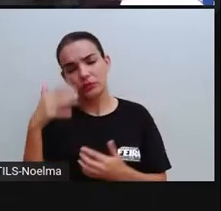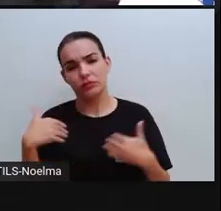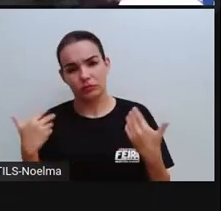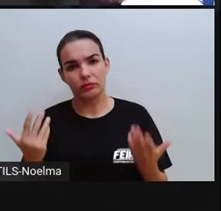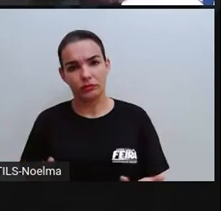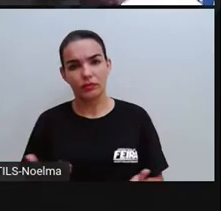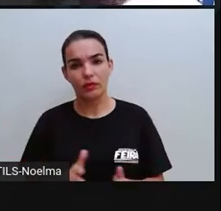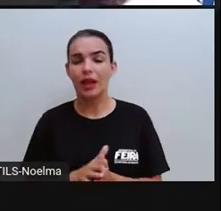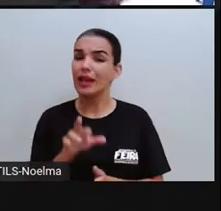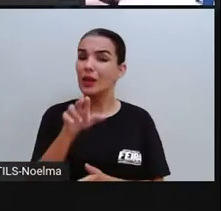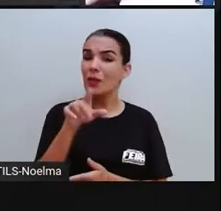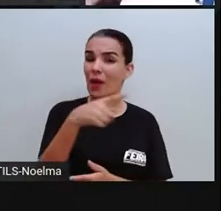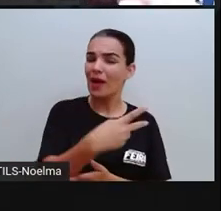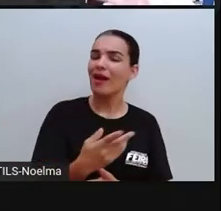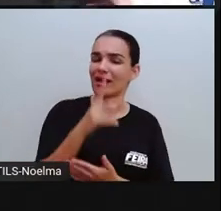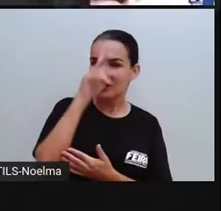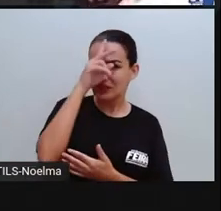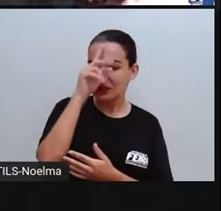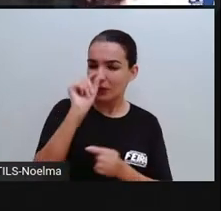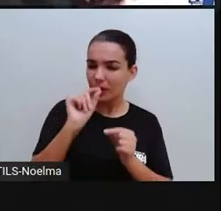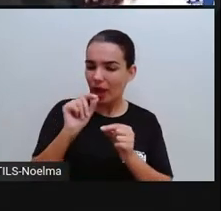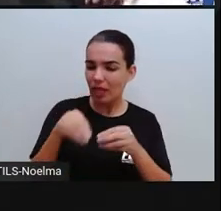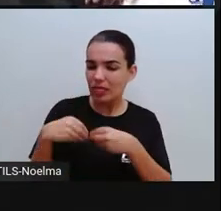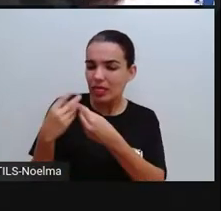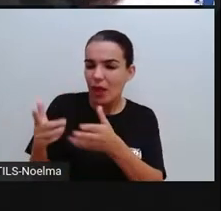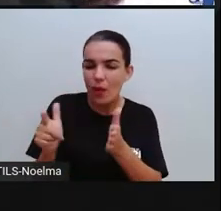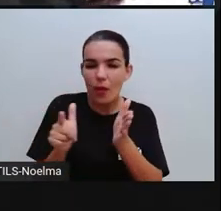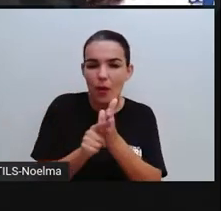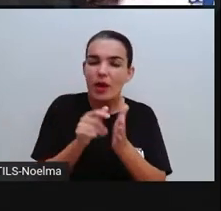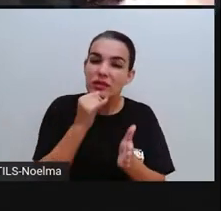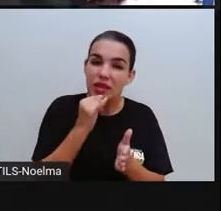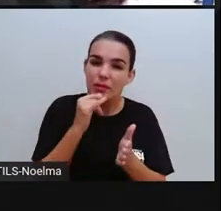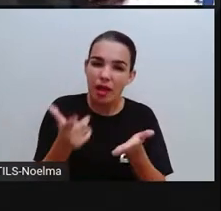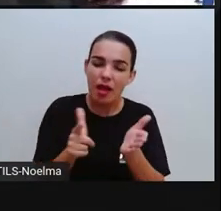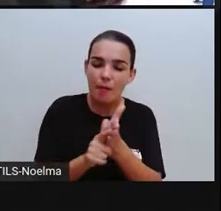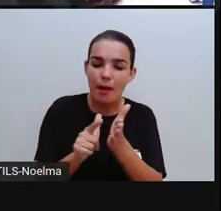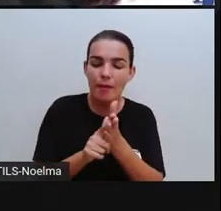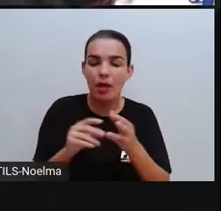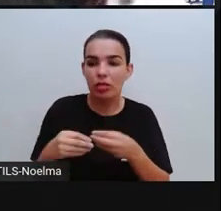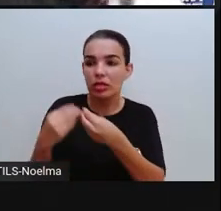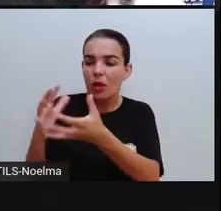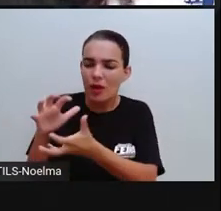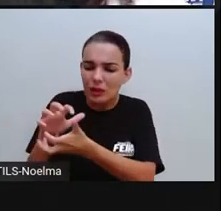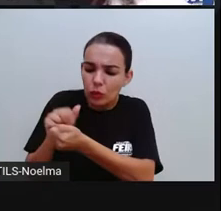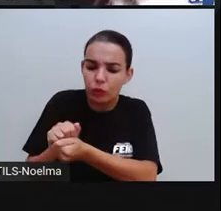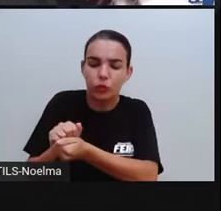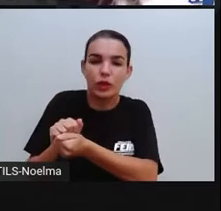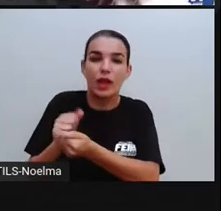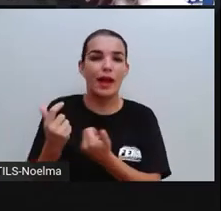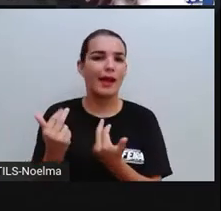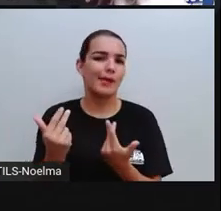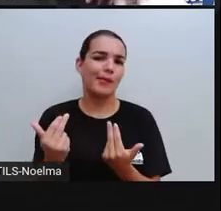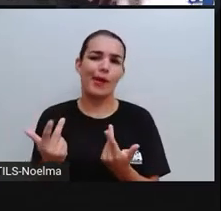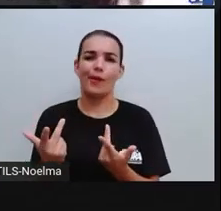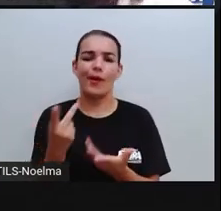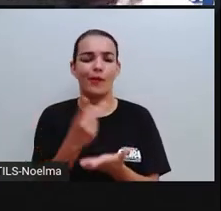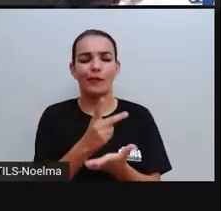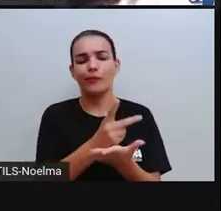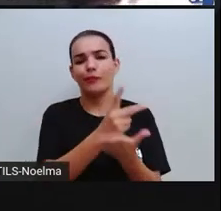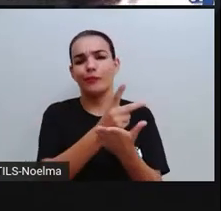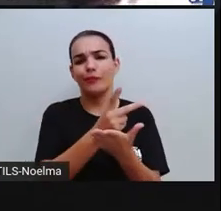história, né? Que a professora deu a folhinha para ele amassar. São os amassos no coração. Por mais que a gente peça desculpa,